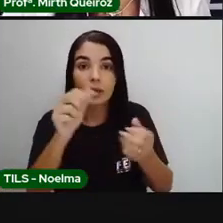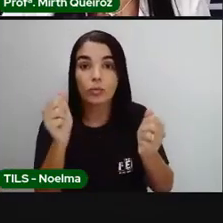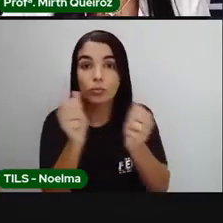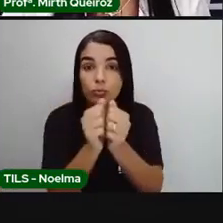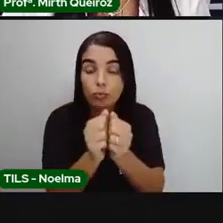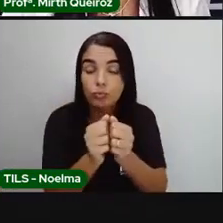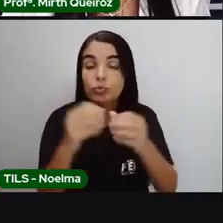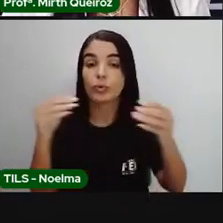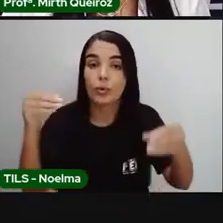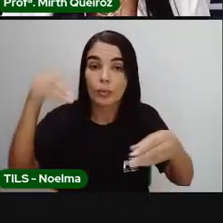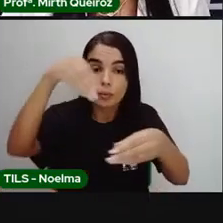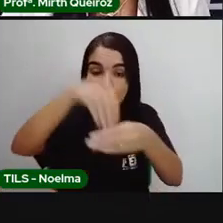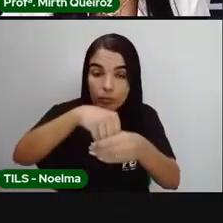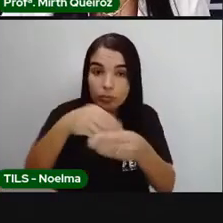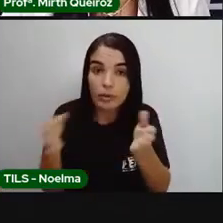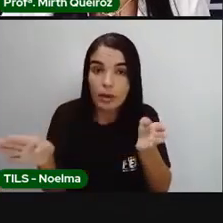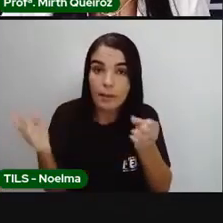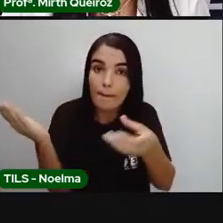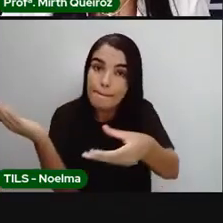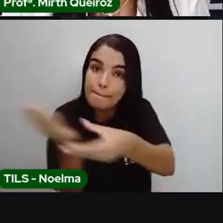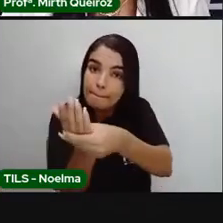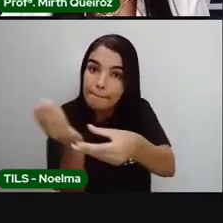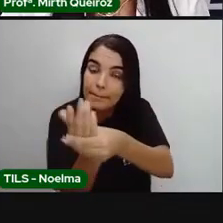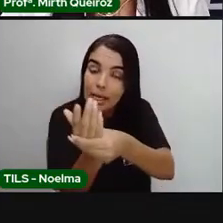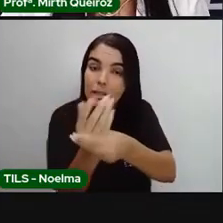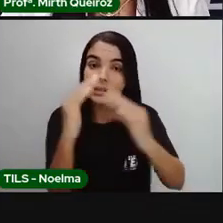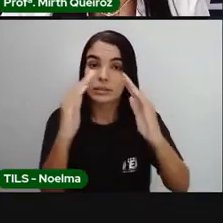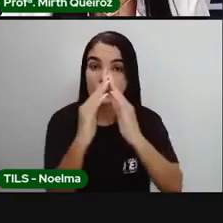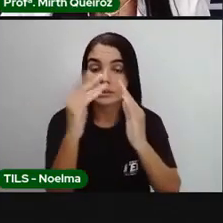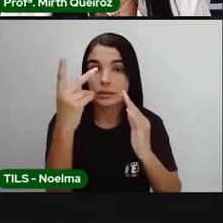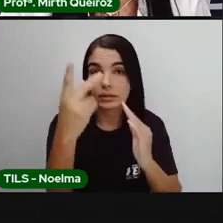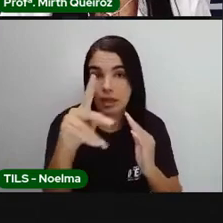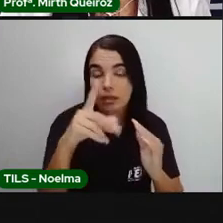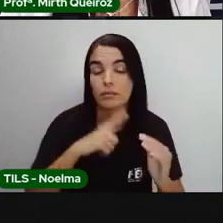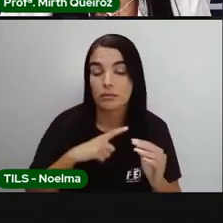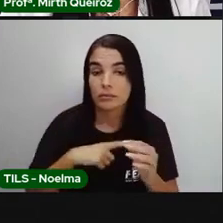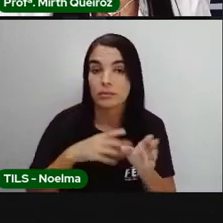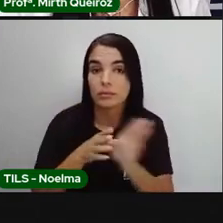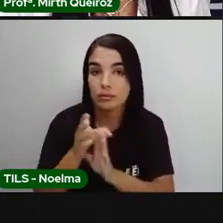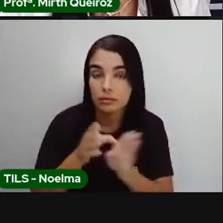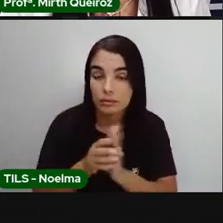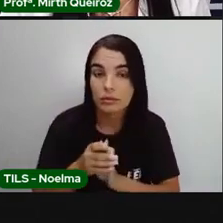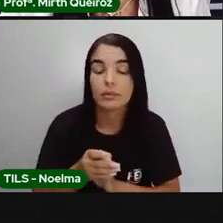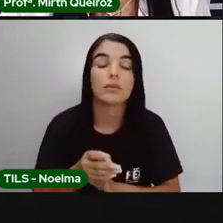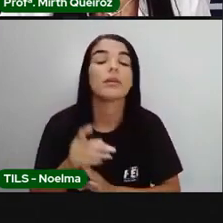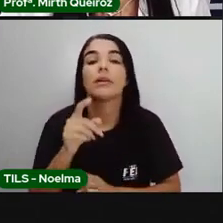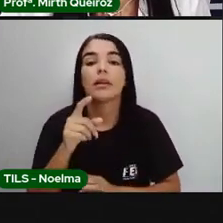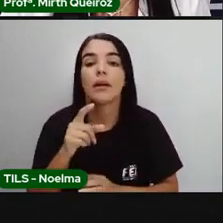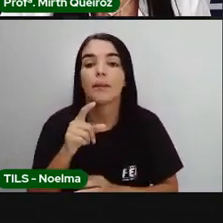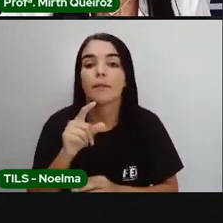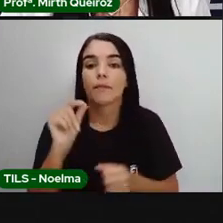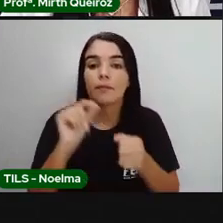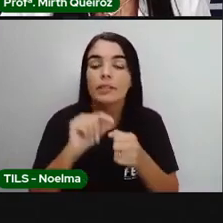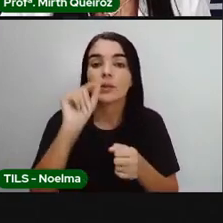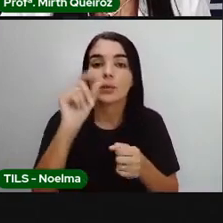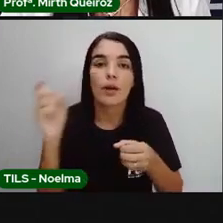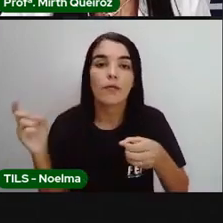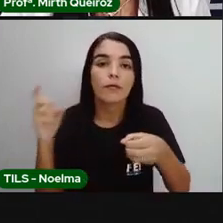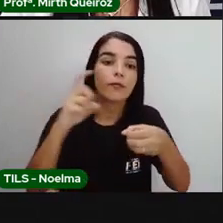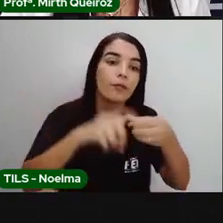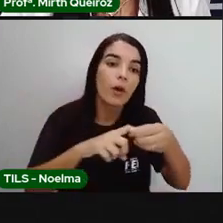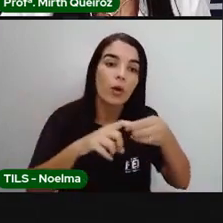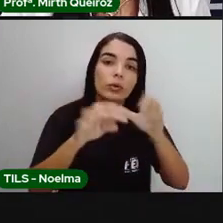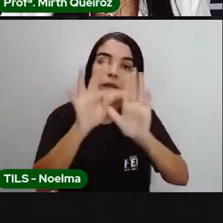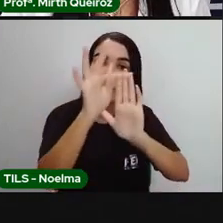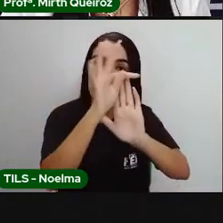bloco de atividades que vocês receberam e orientação. E aí, vocês vão fazer o seguinte, volte ao texto,